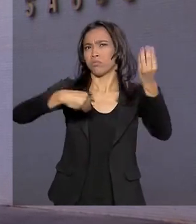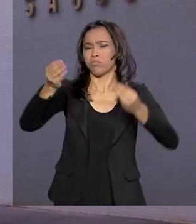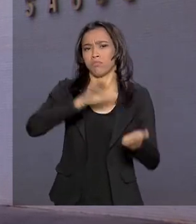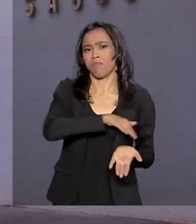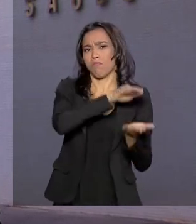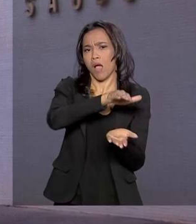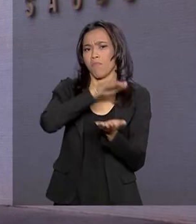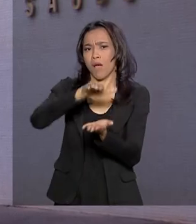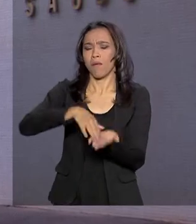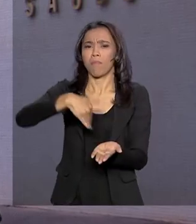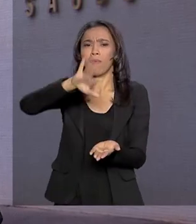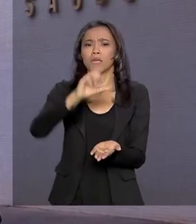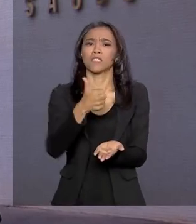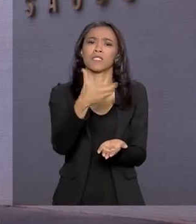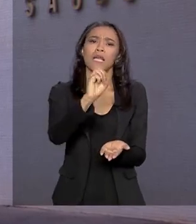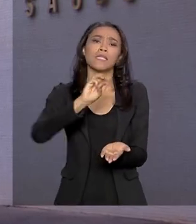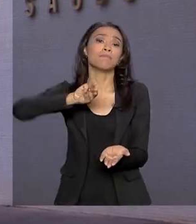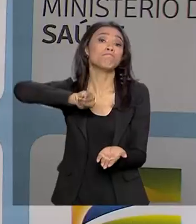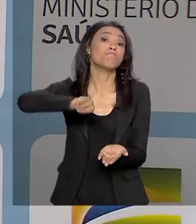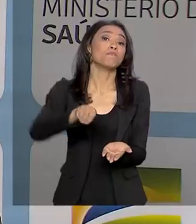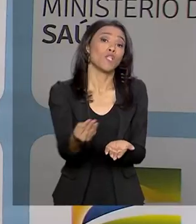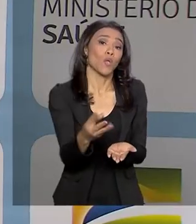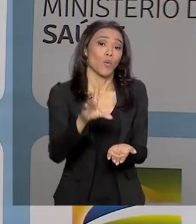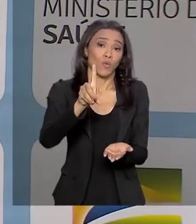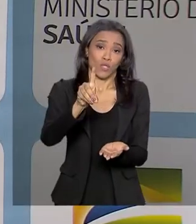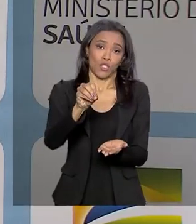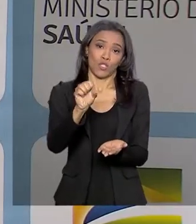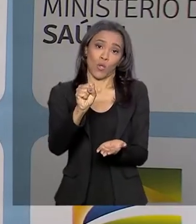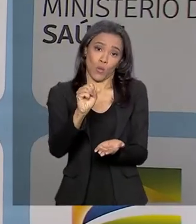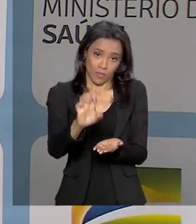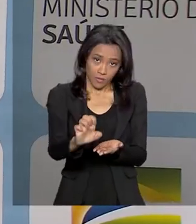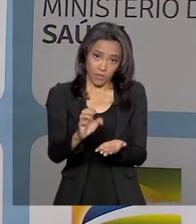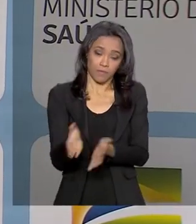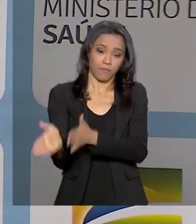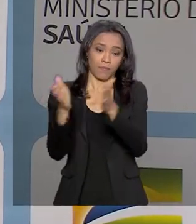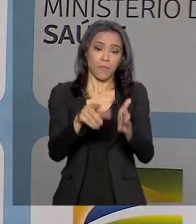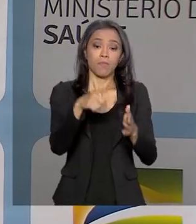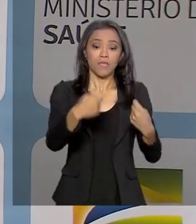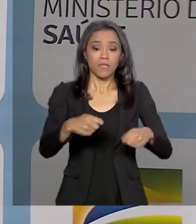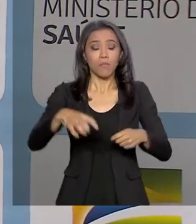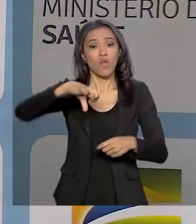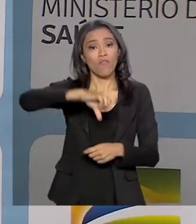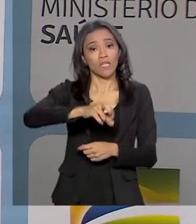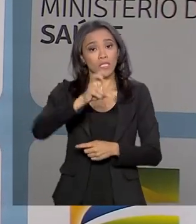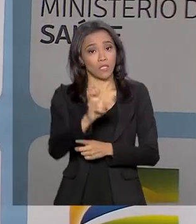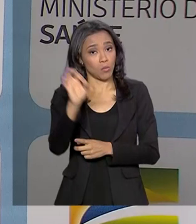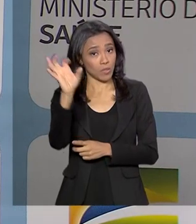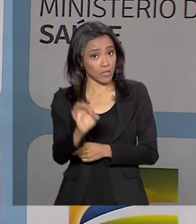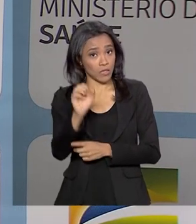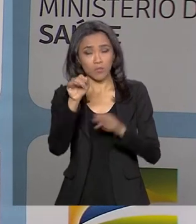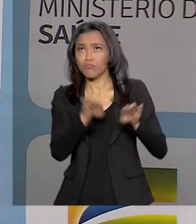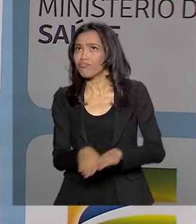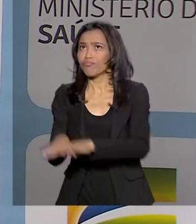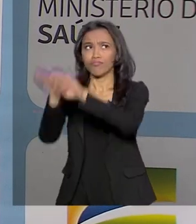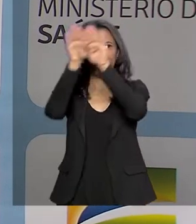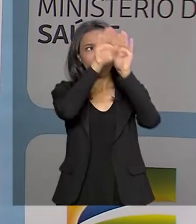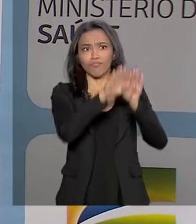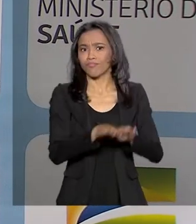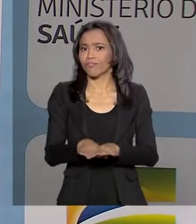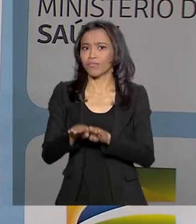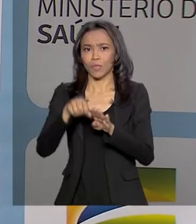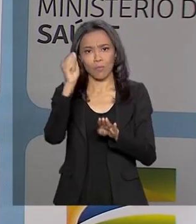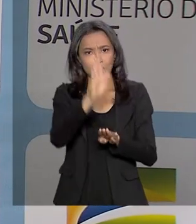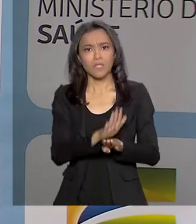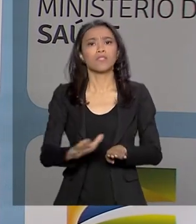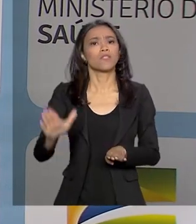10 milhões de doses aos estados. Precisamos ter uma cobertura de 95% e homogênea em todo o Brasil para que a